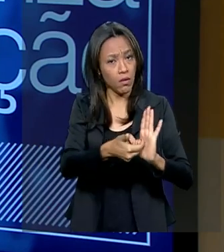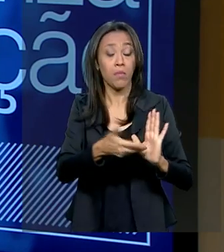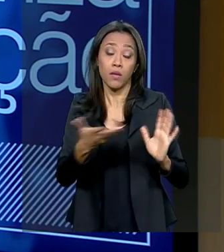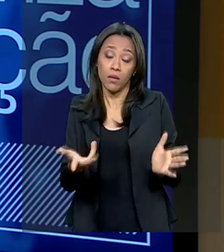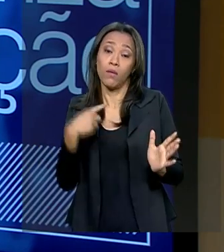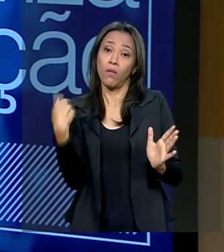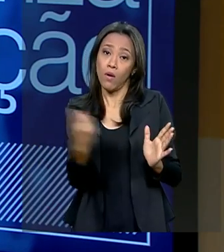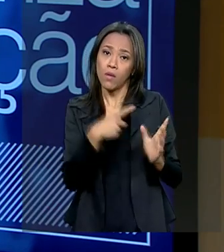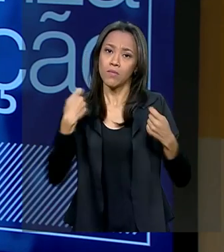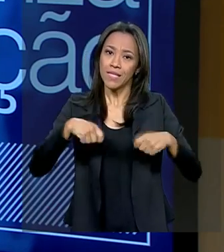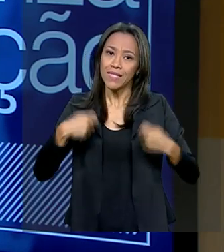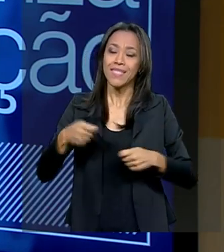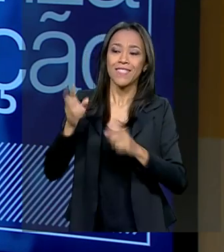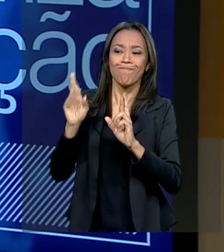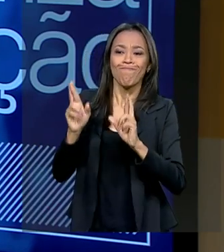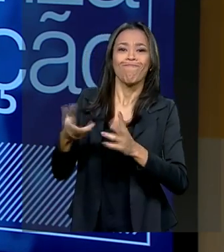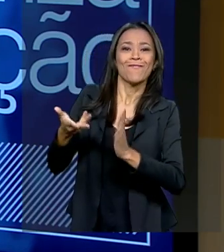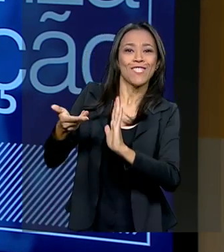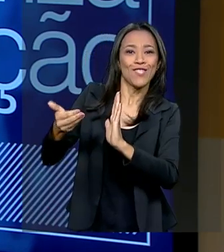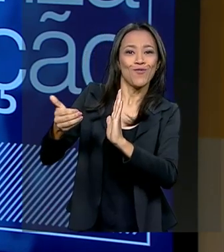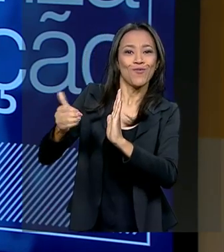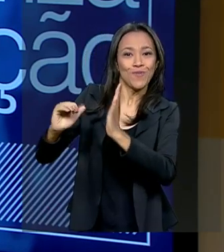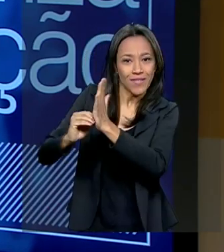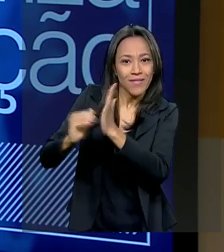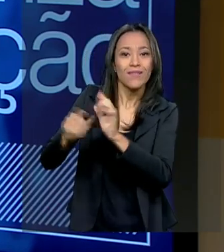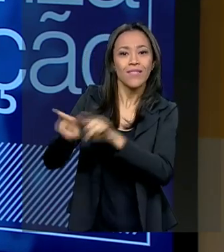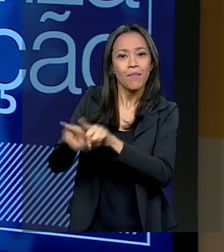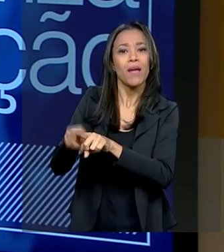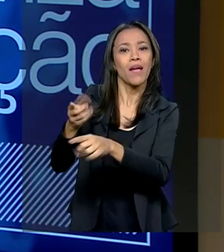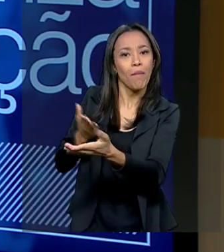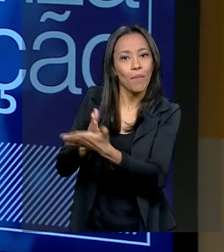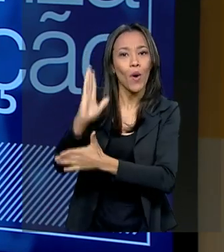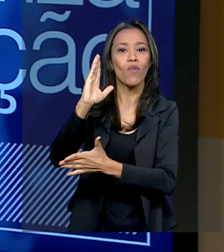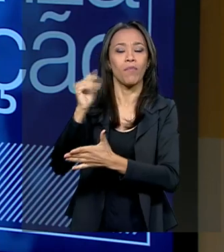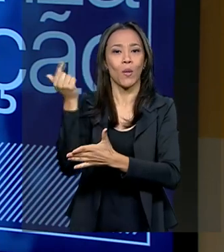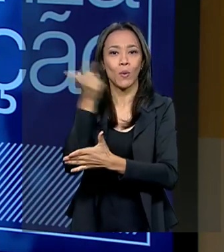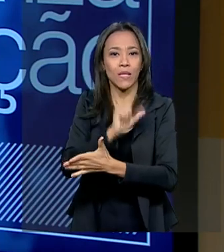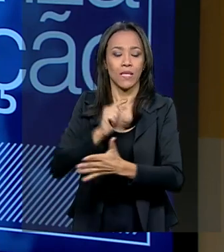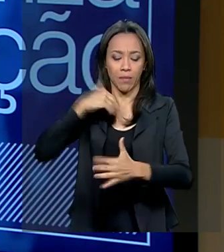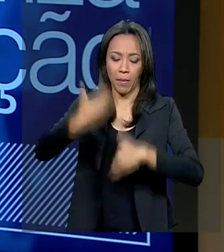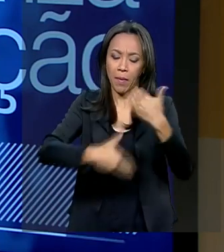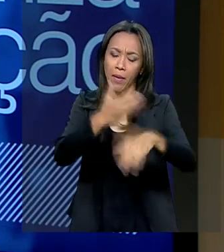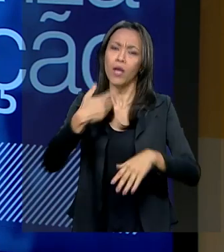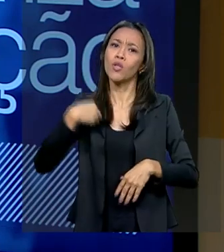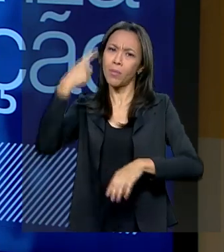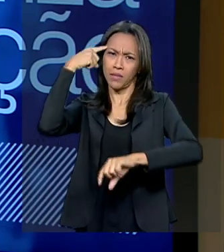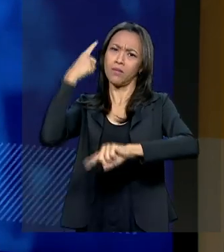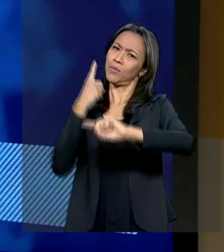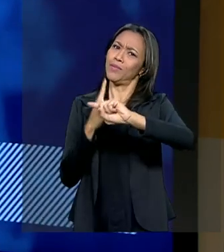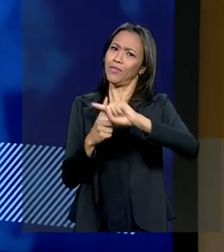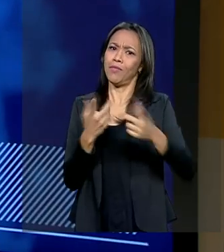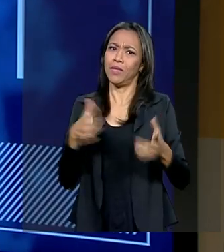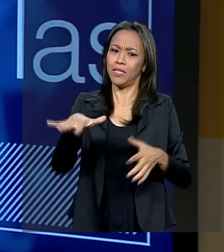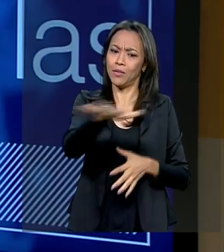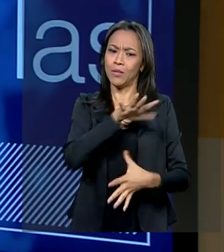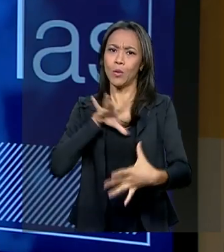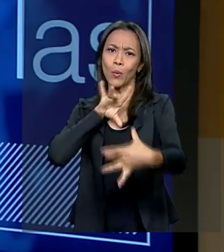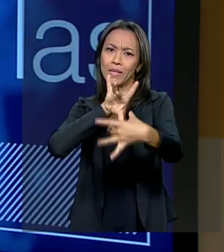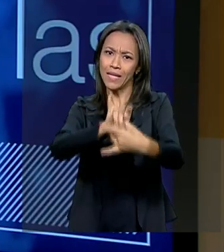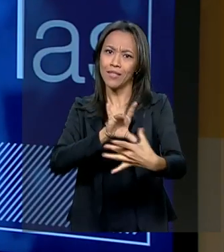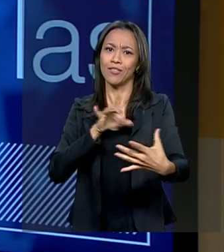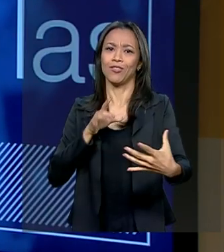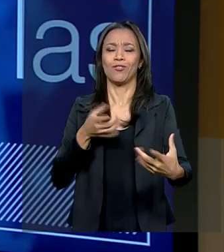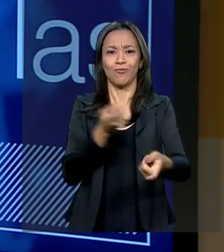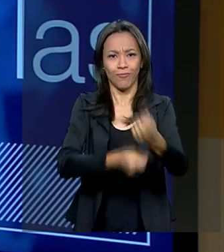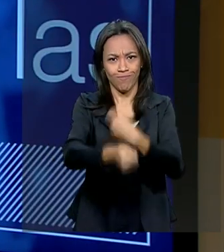precisa que o Senado aprove para consolidar todo esse cenário de crescimento. Estou muito otimista com o cenário como um todo. E graças a tudo isso